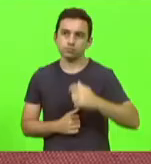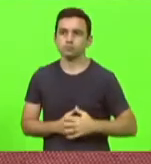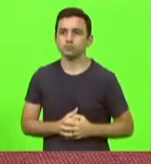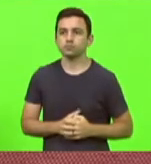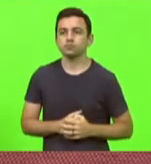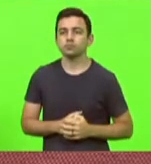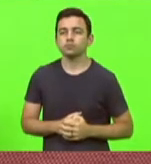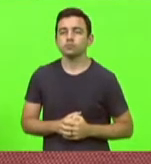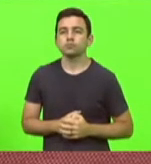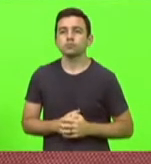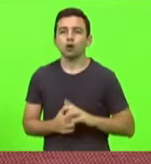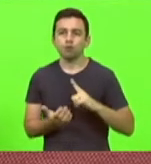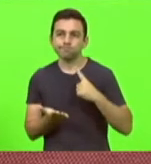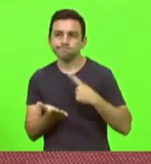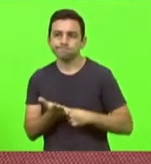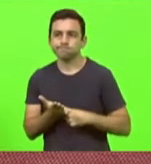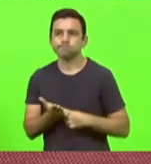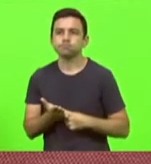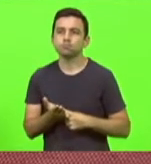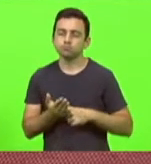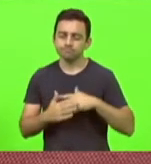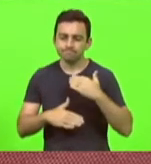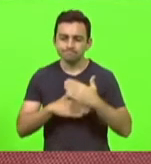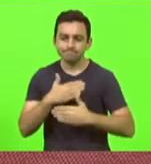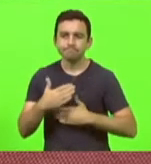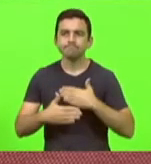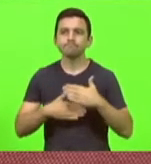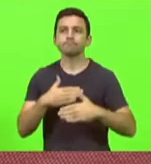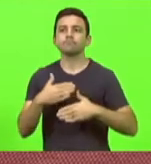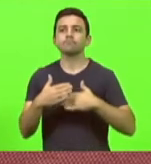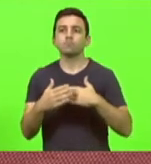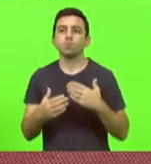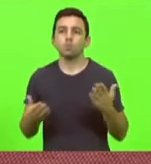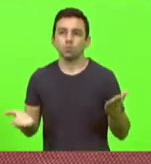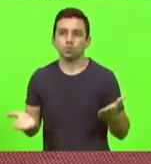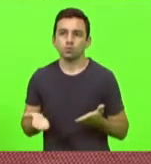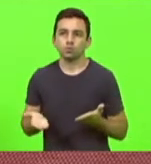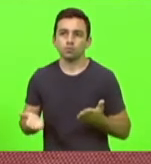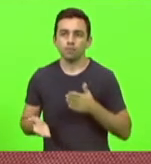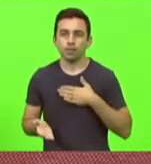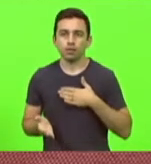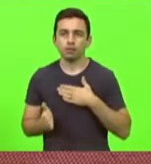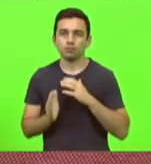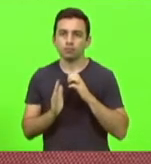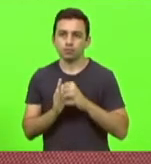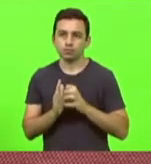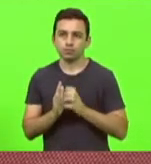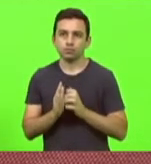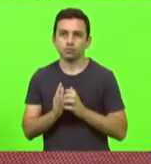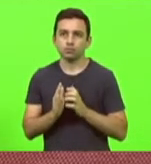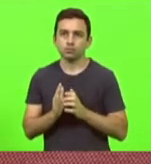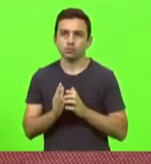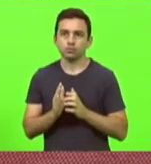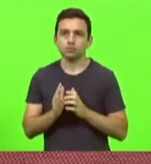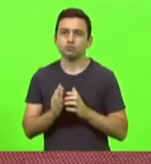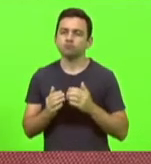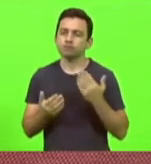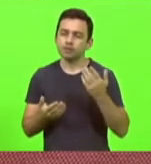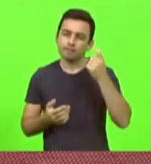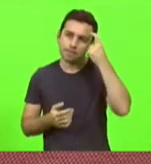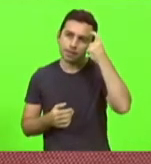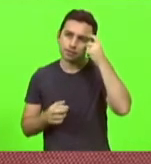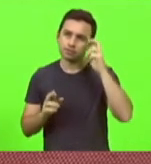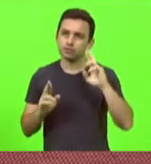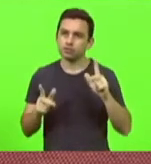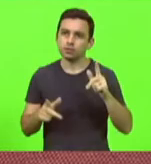Pelo acordo construído e que hoje o meu partido pensa diferente, eu voto